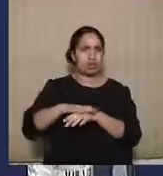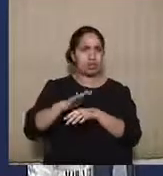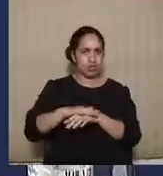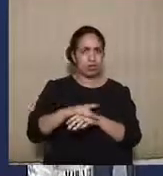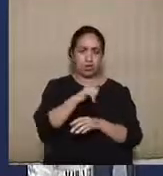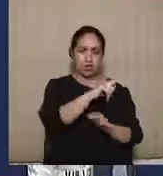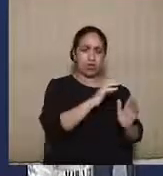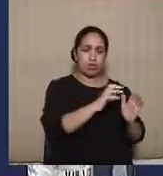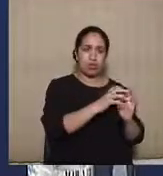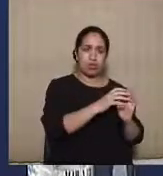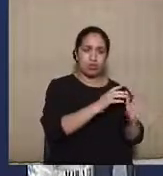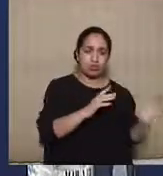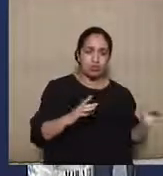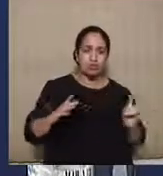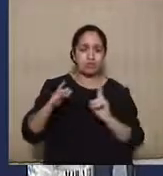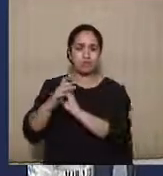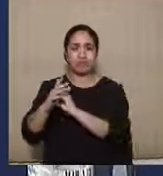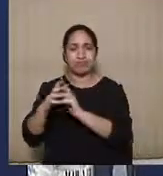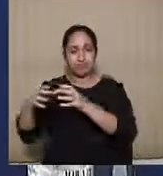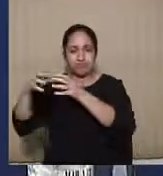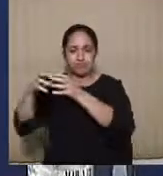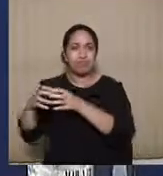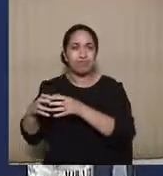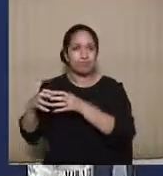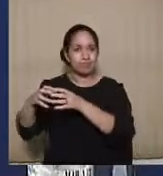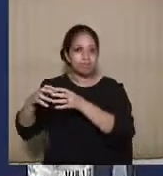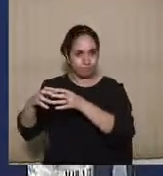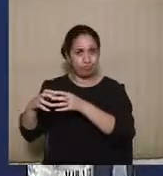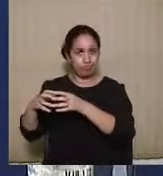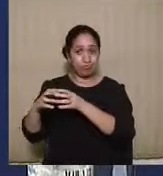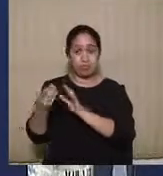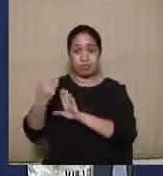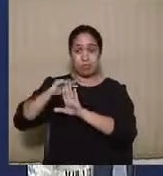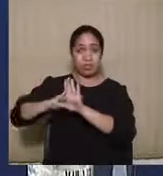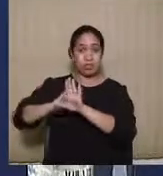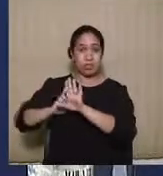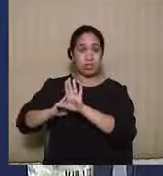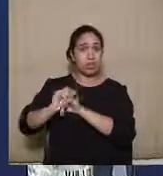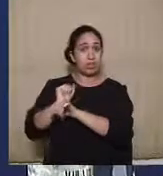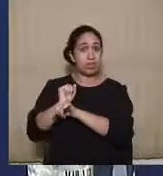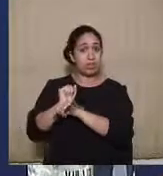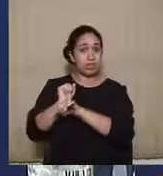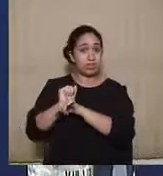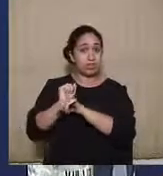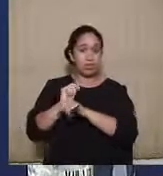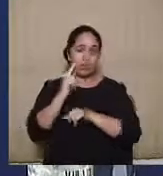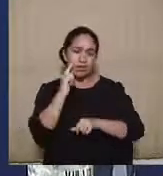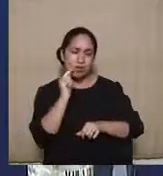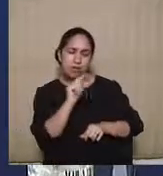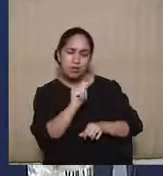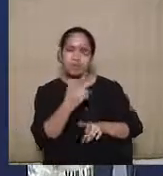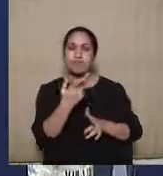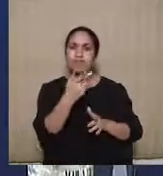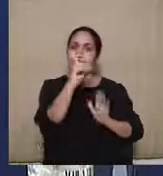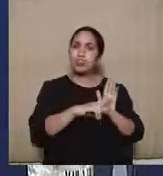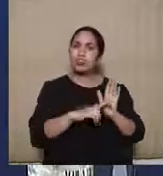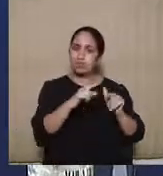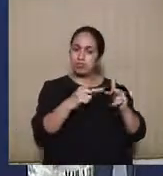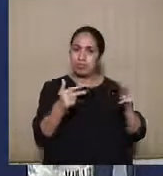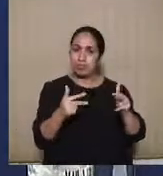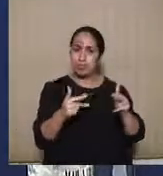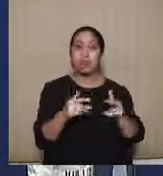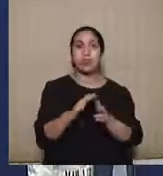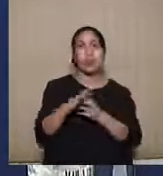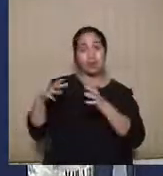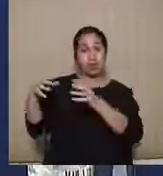O partido que esteja coligado, quem vai estar no polo passivo de uma ação em que se questiona o descumprimento de uma norma de direito material, vai ser